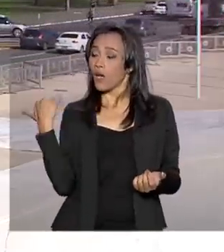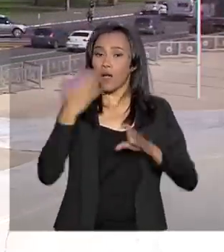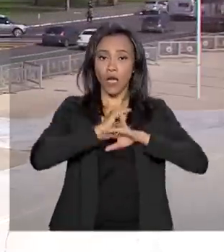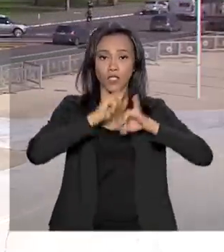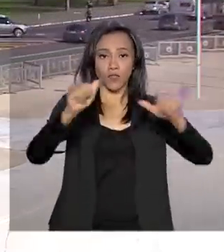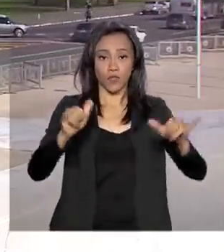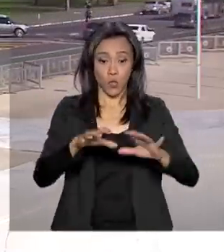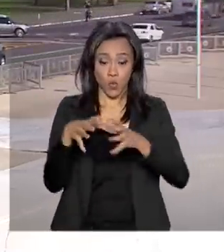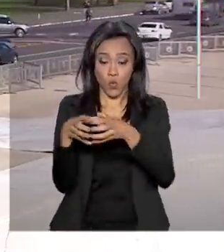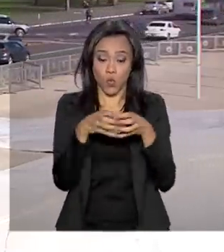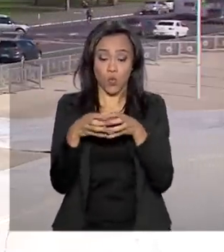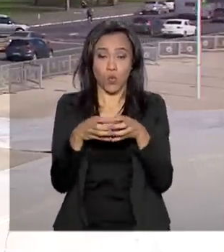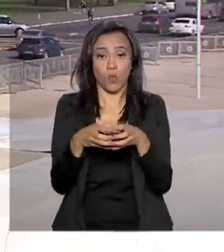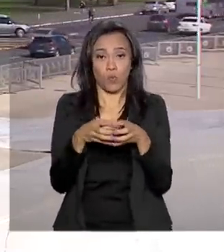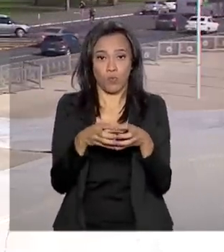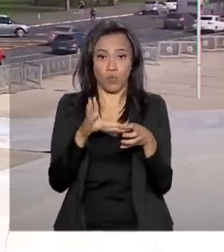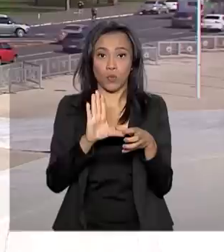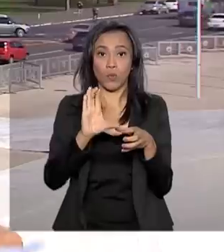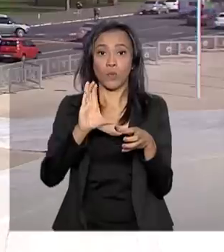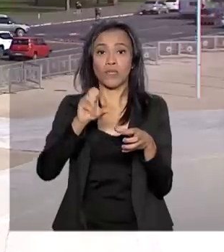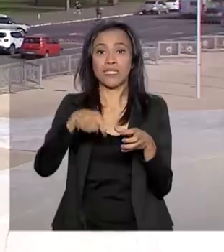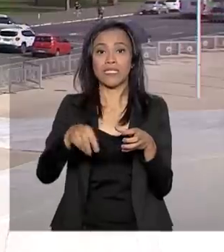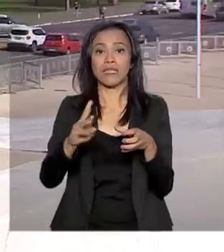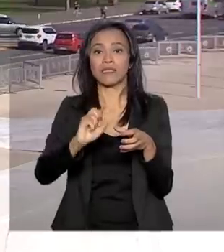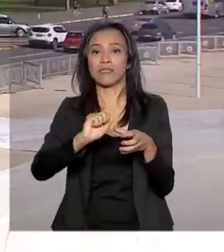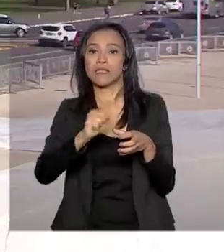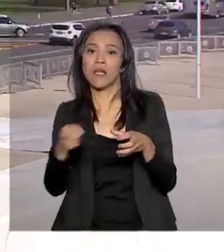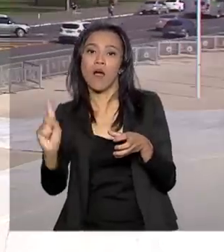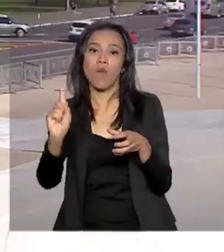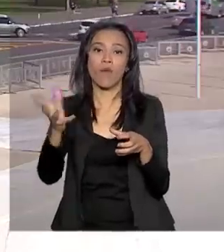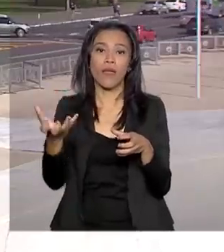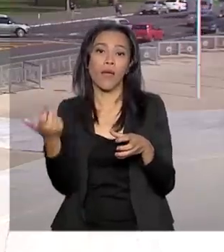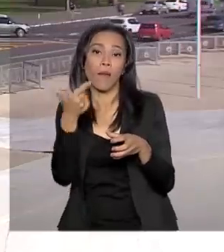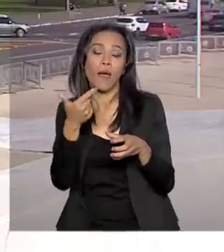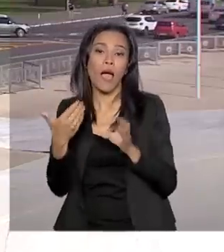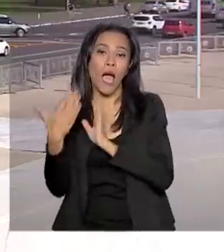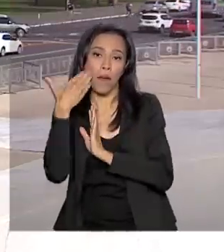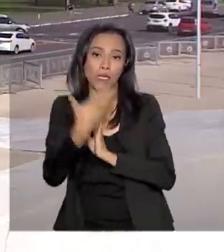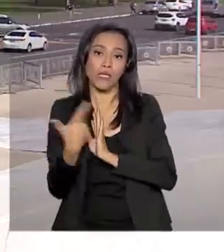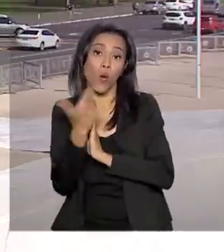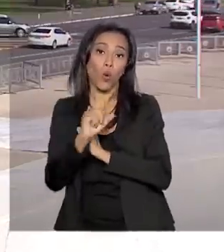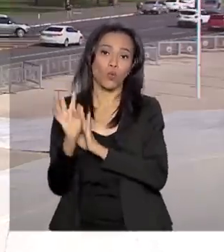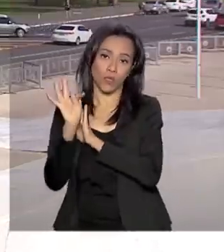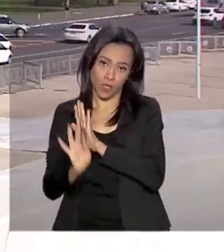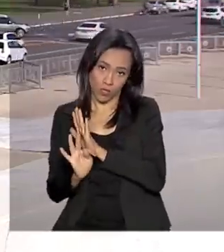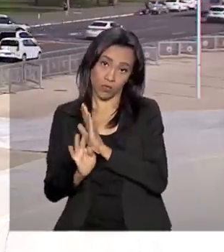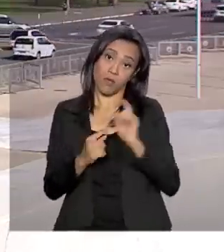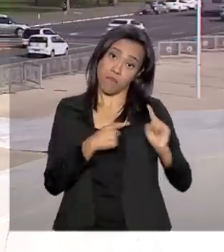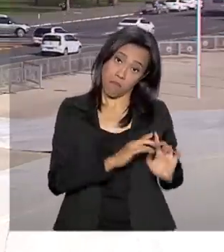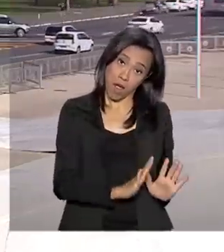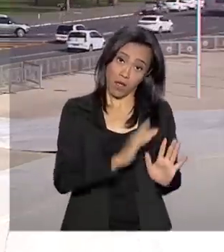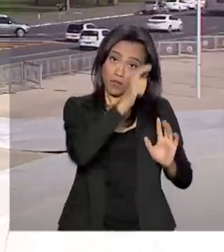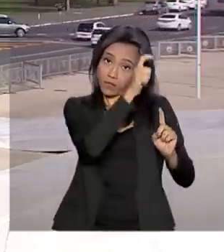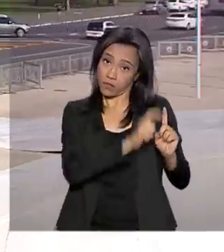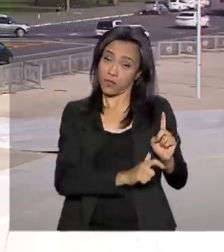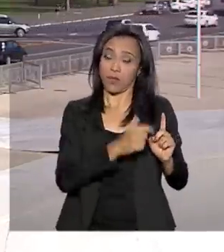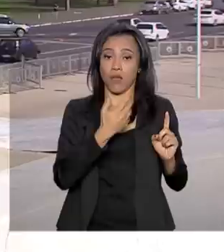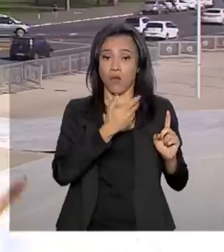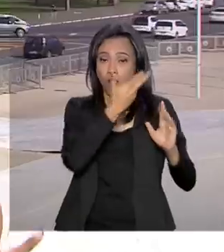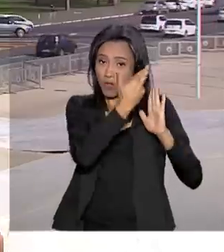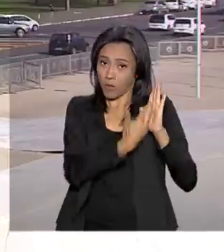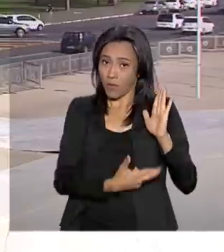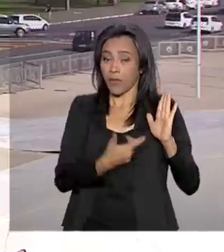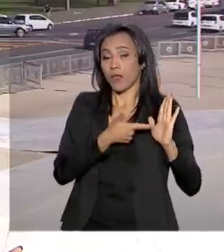Centrão estudam a possibilidade de apresentar um texto alternativo, mas o relator também esclareceu que trabalha exclusivamente